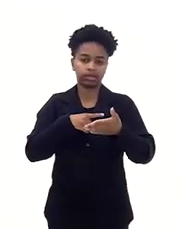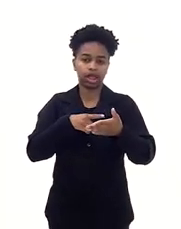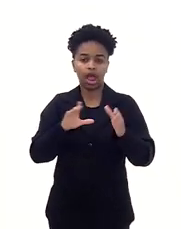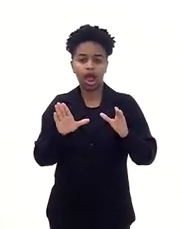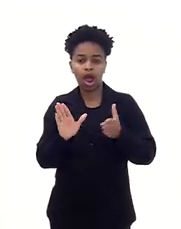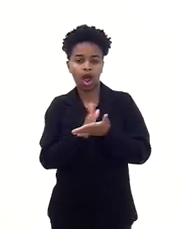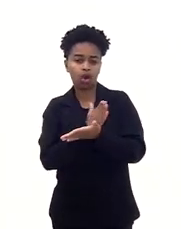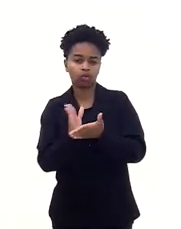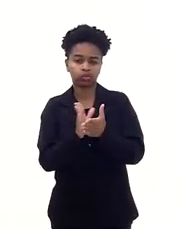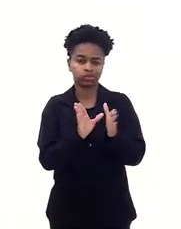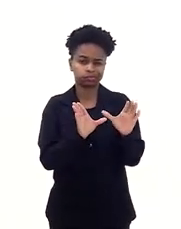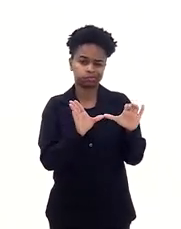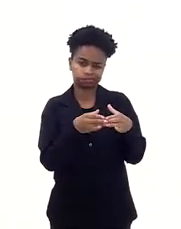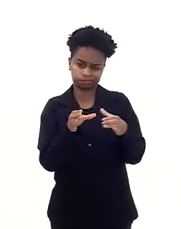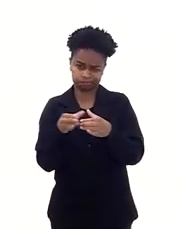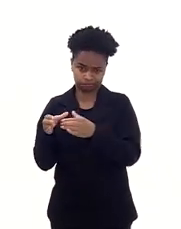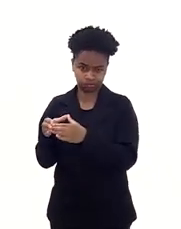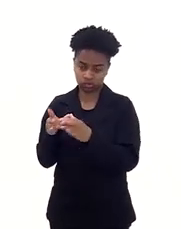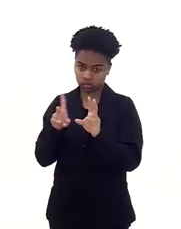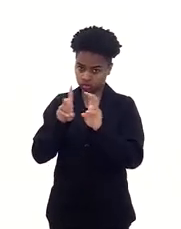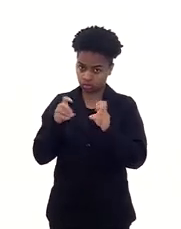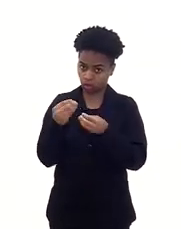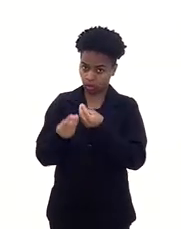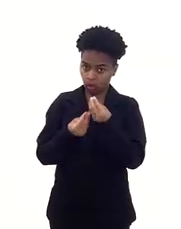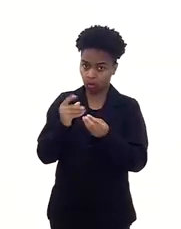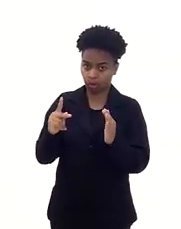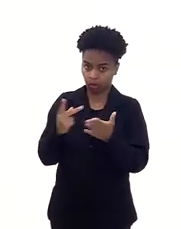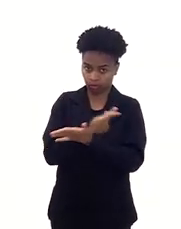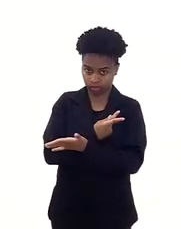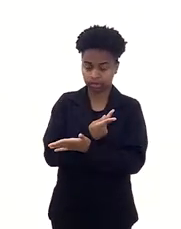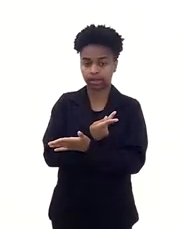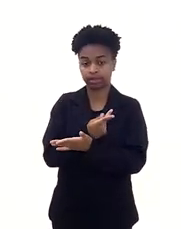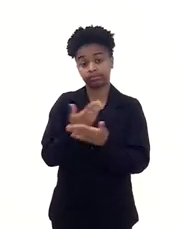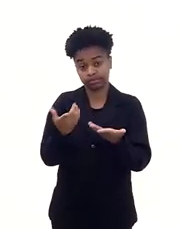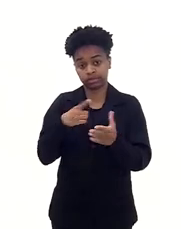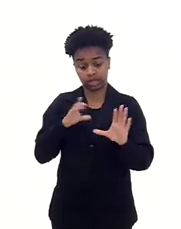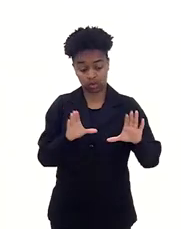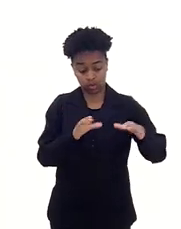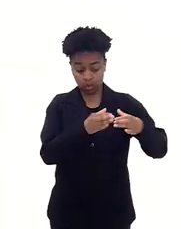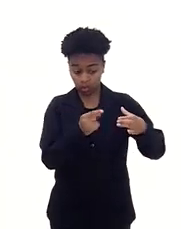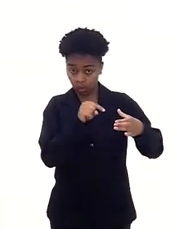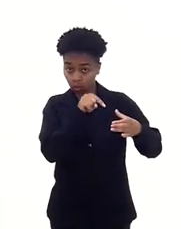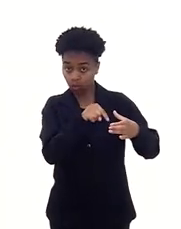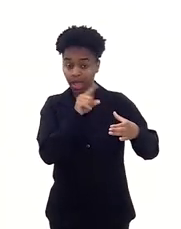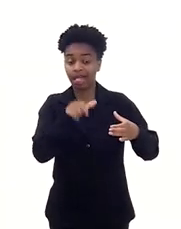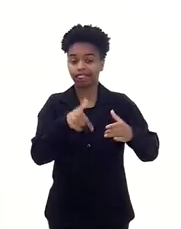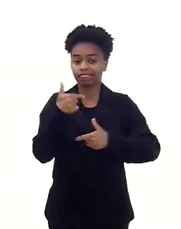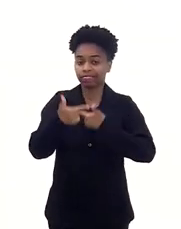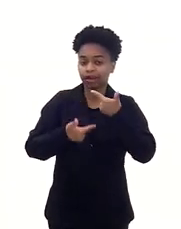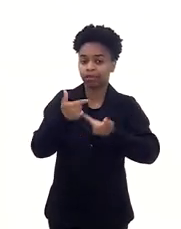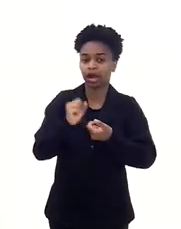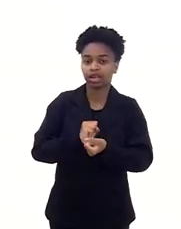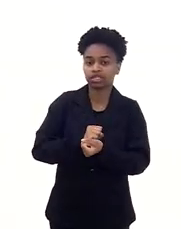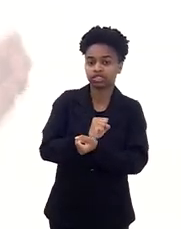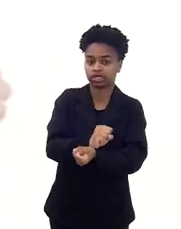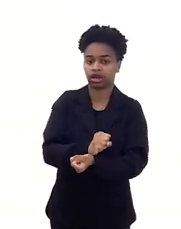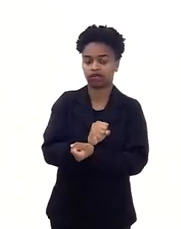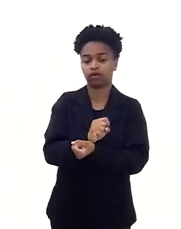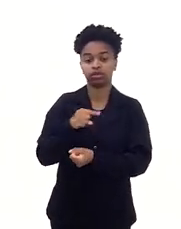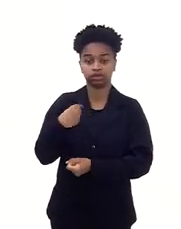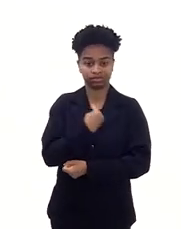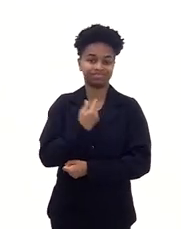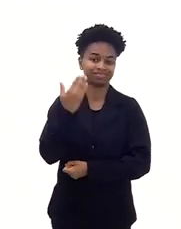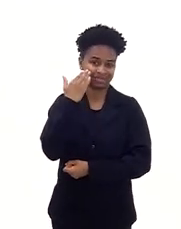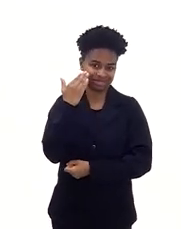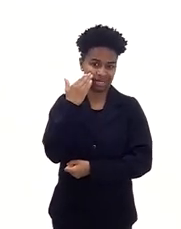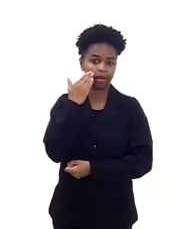categorias, vamos chamar assim, de vitimização. E uma delas é o trabalho escravo, que é um tema muito caro e a gente sabe